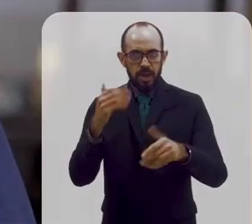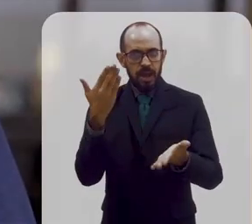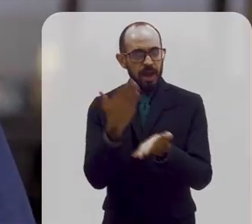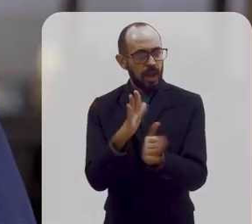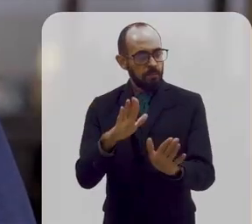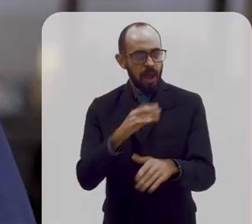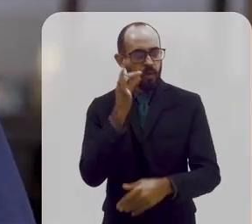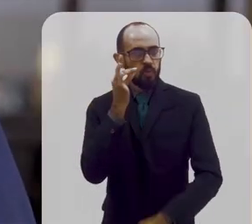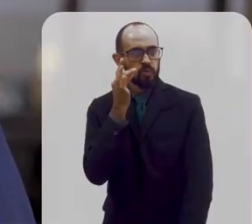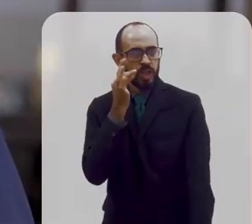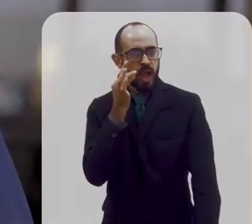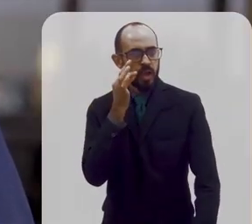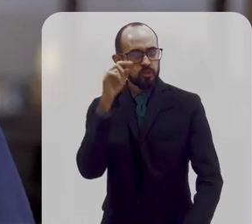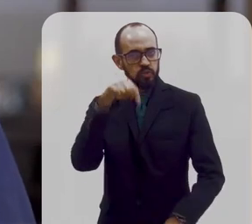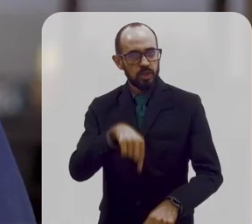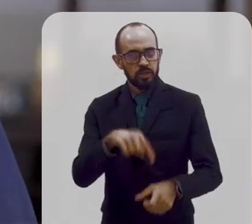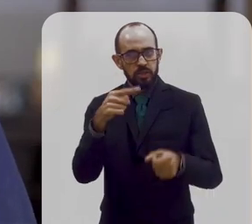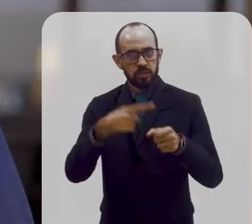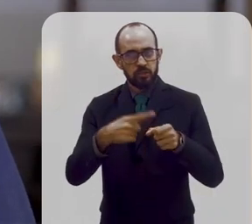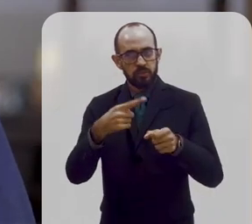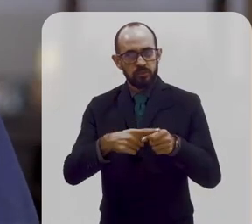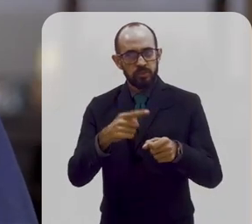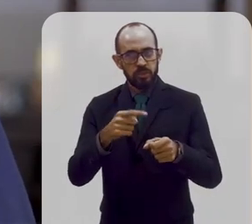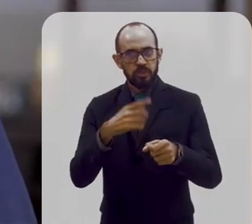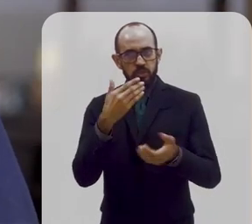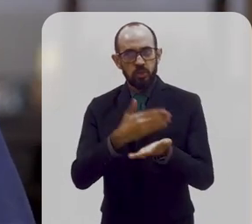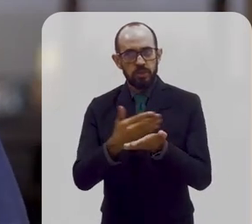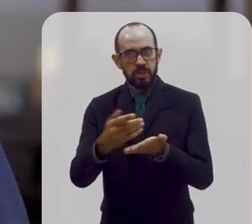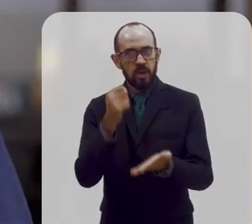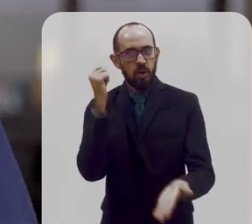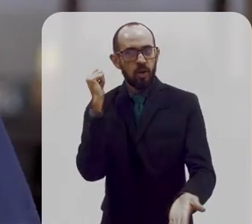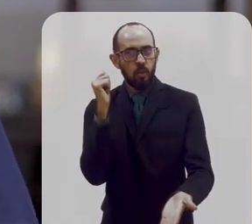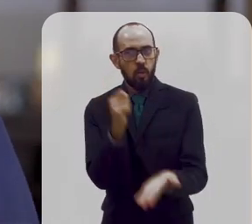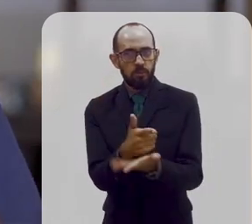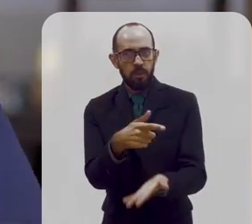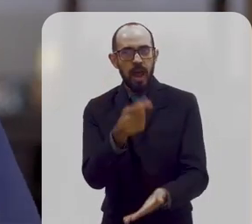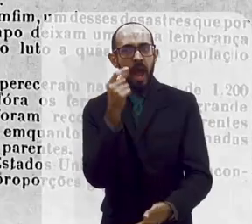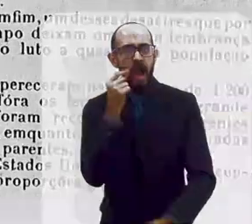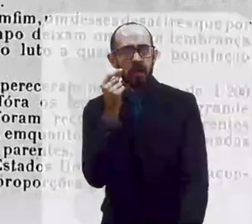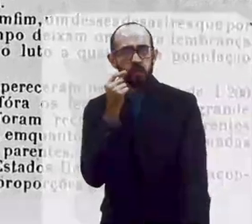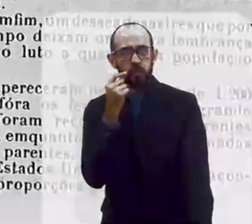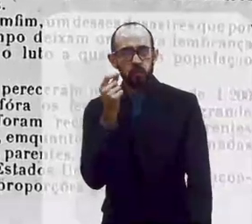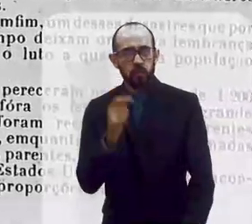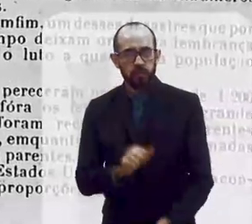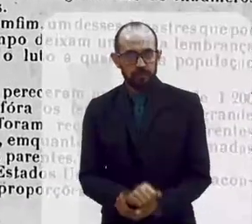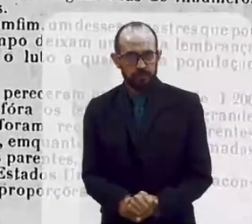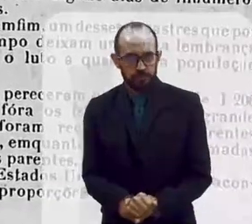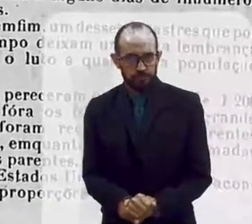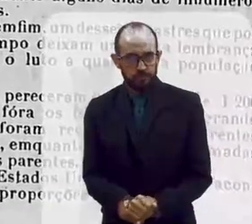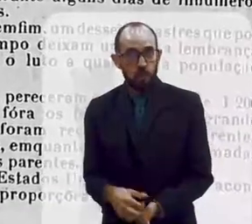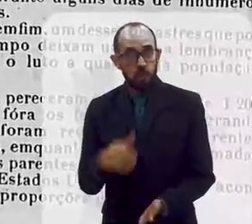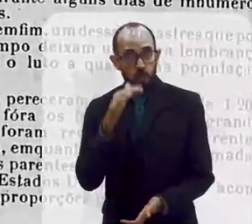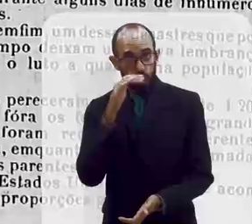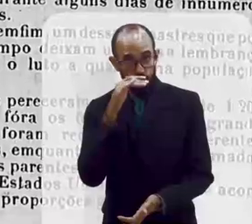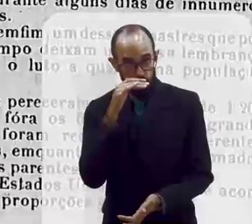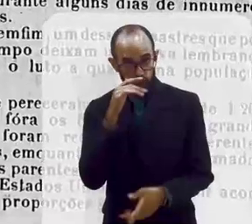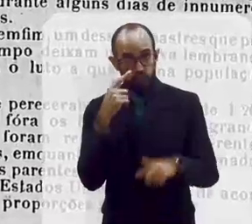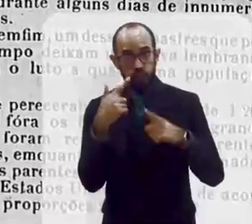Para acabar com os ratos na cidade, eles começaram a pagar pelos ratos. A prefeitura começou a comprar ratos. O mais